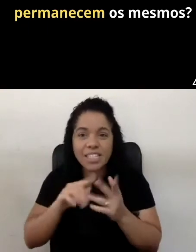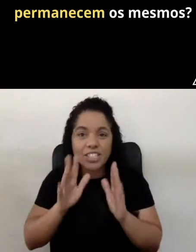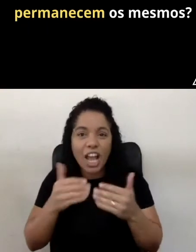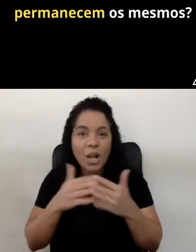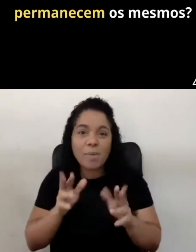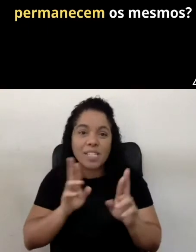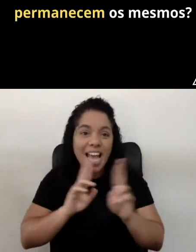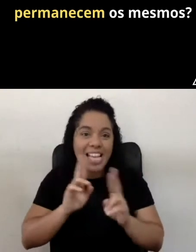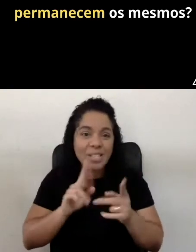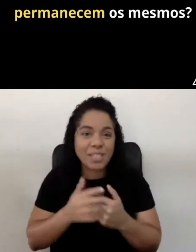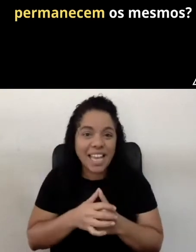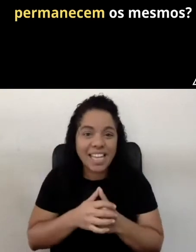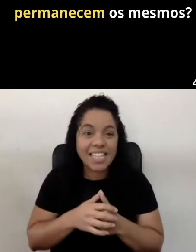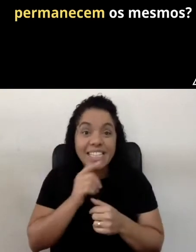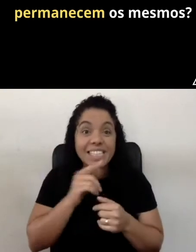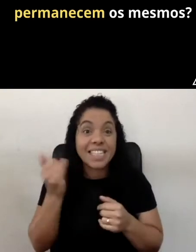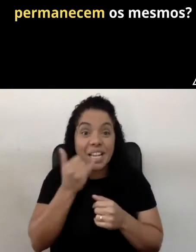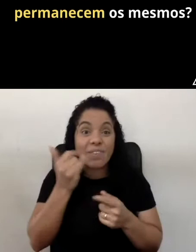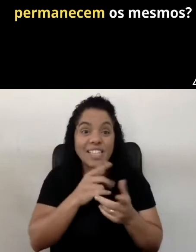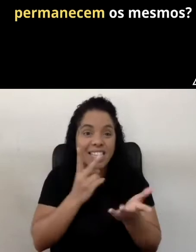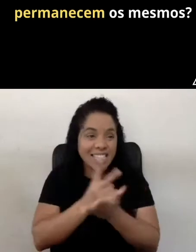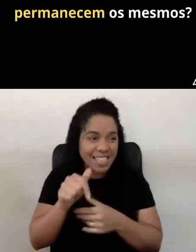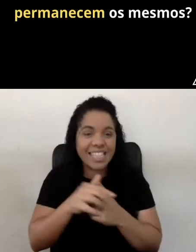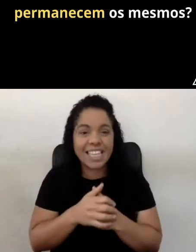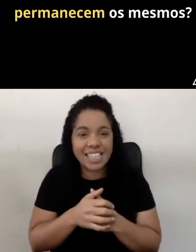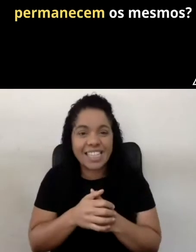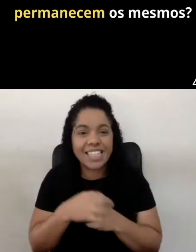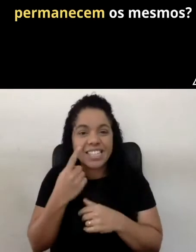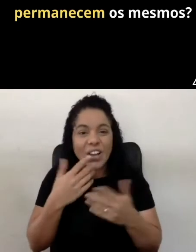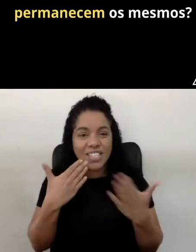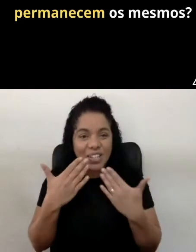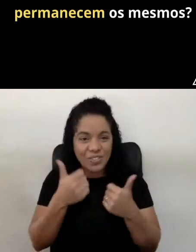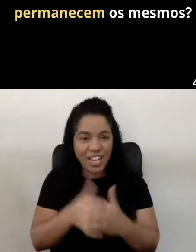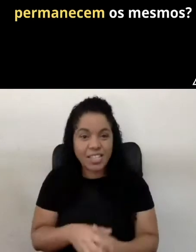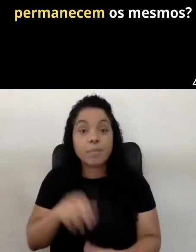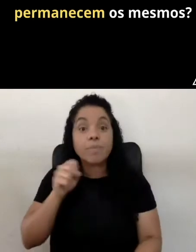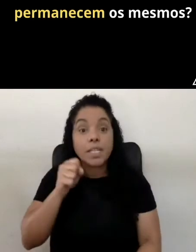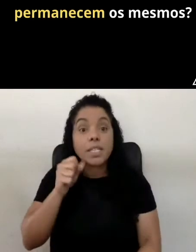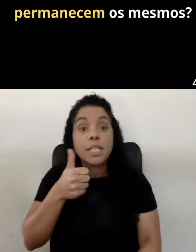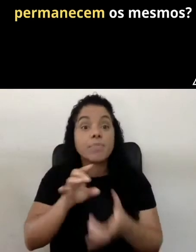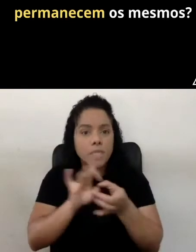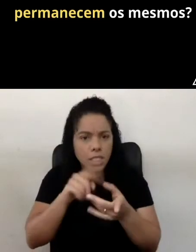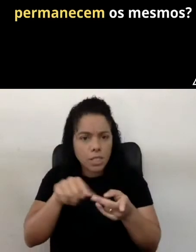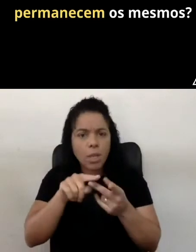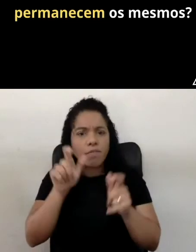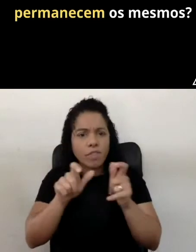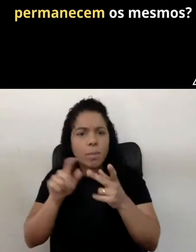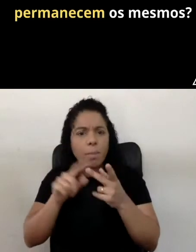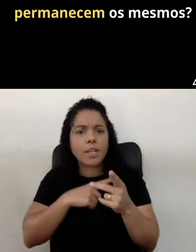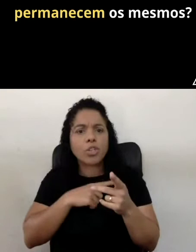começar a responder aqui, que isso seria importante para a gente seguir aqui, a nossa conversa. Sim, está disponível as perguntas